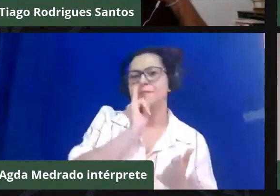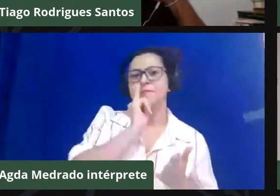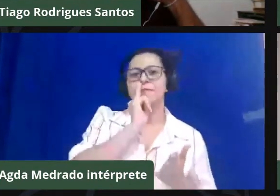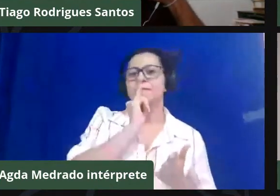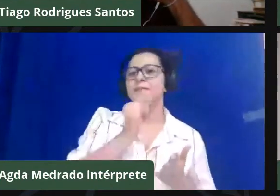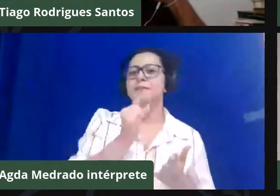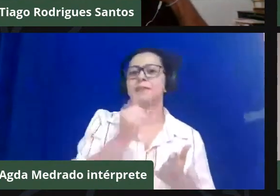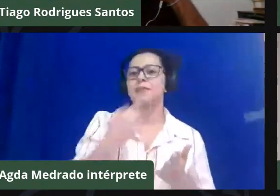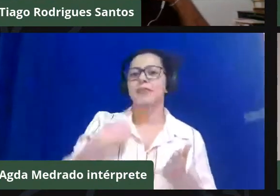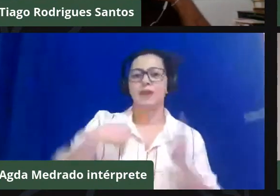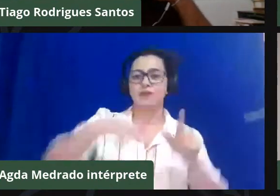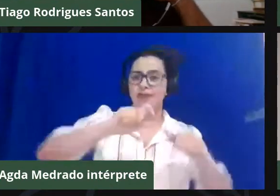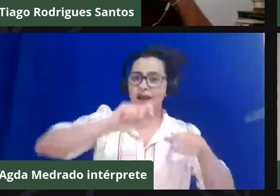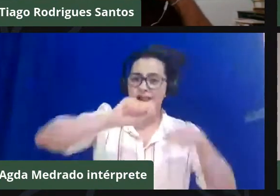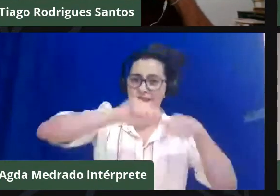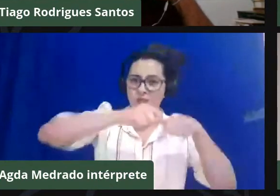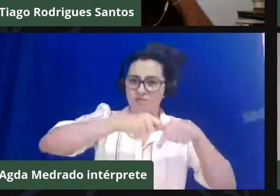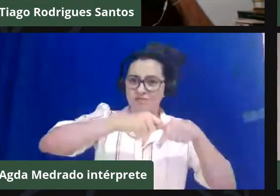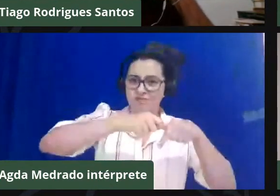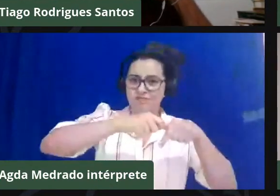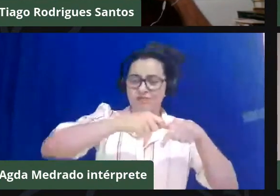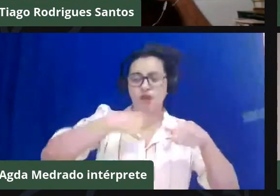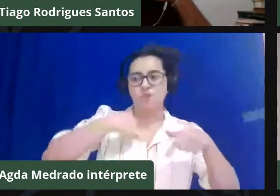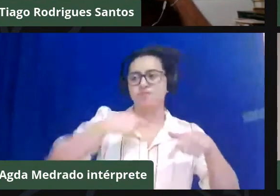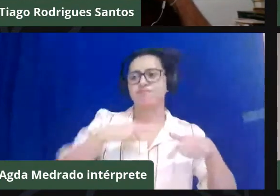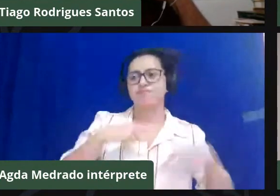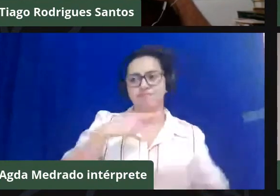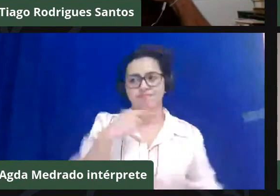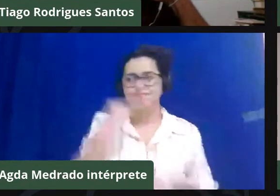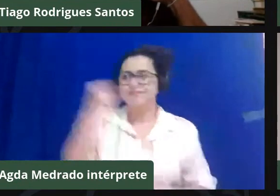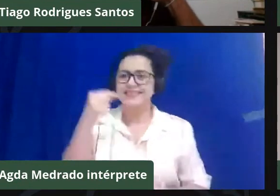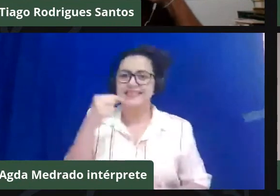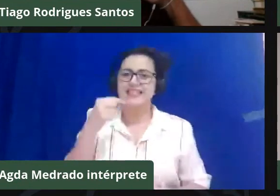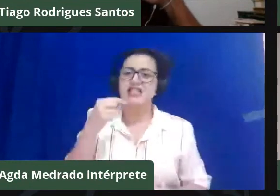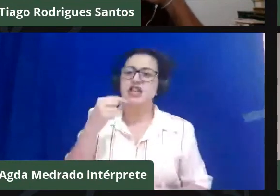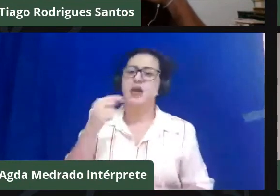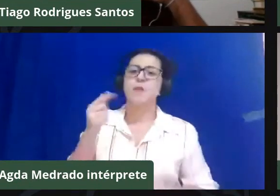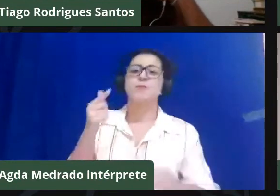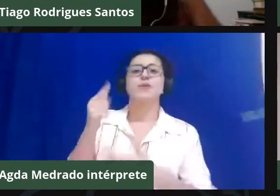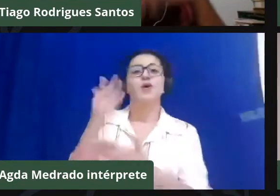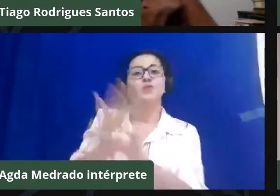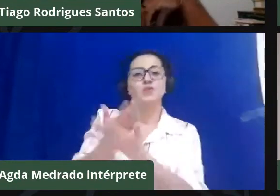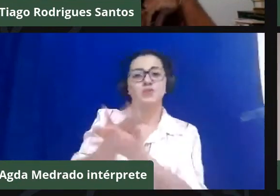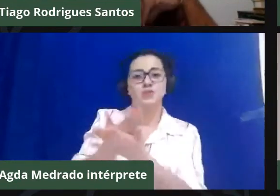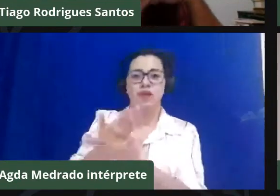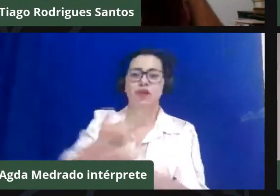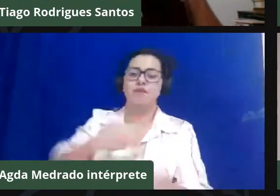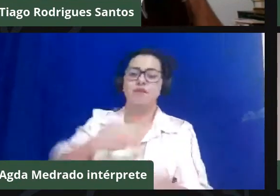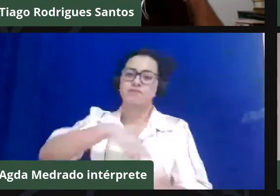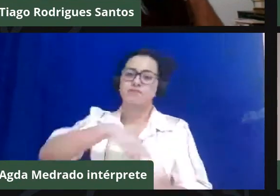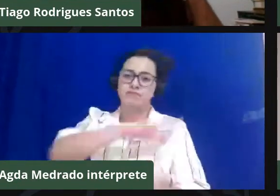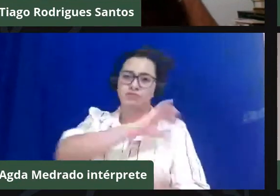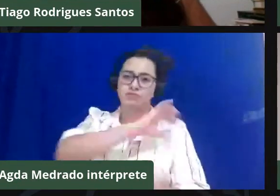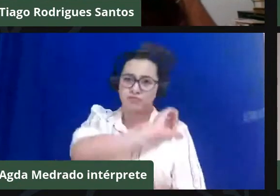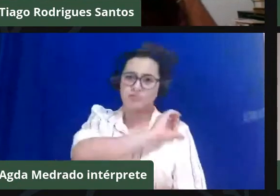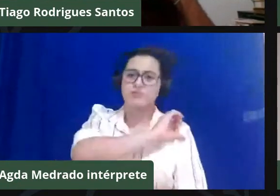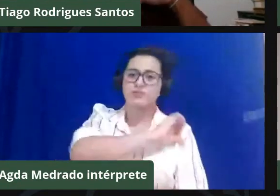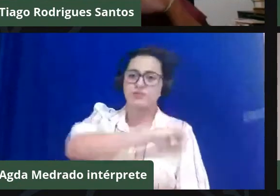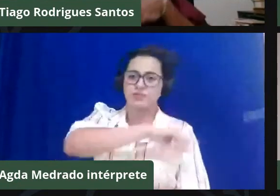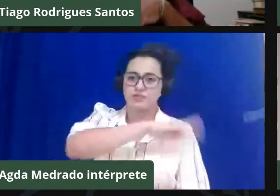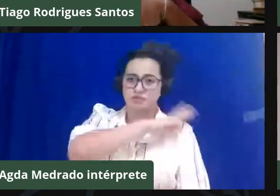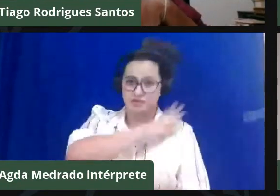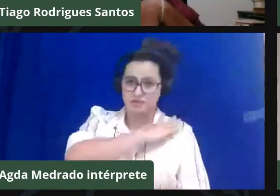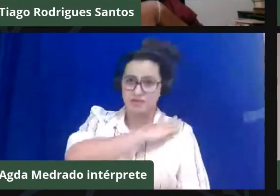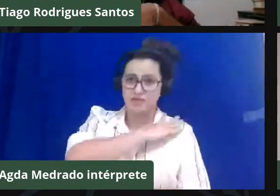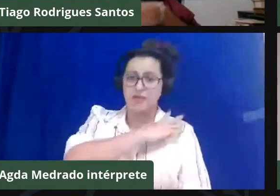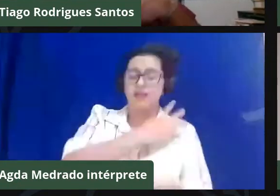para fazer o ensino médio e só depois que eu termino o ensino médio que eu volto para o meu território que eu vou me compreender mulher, mulher,